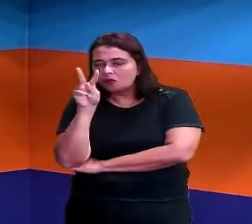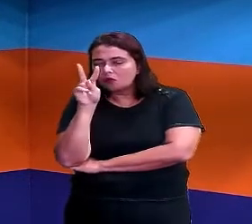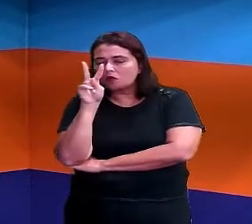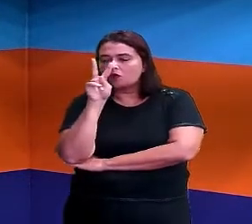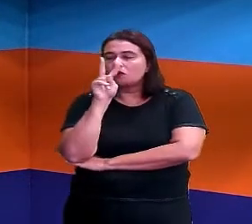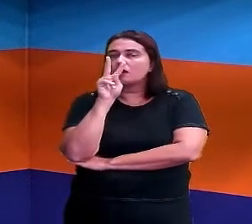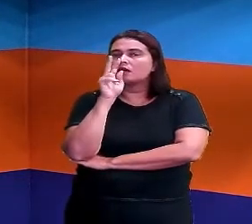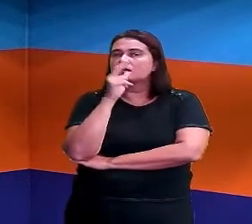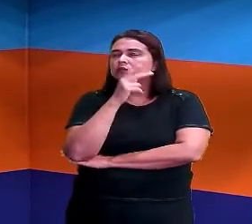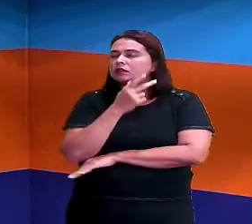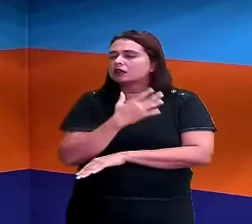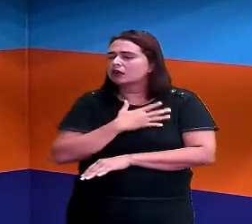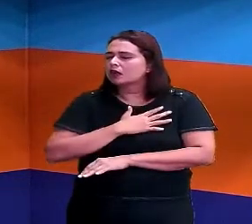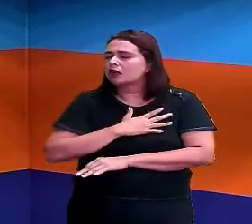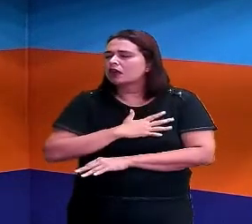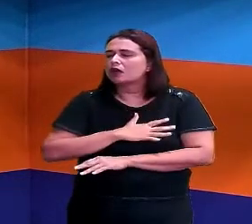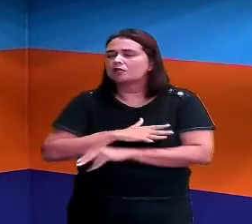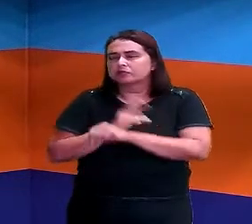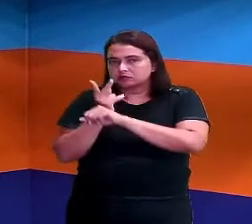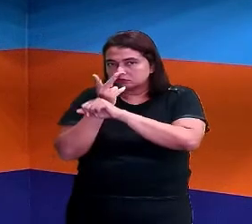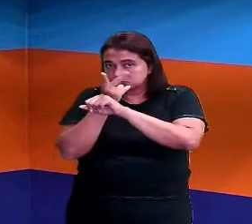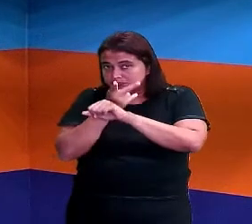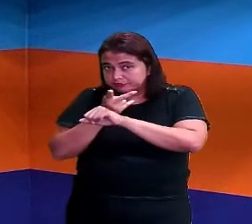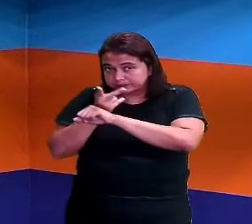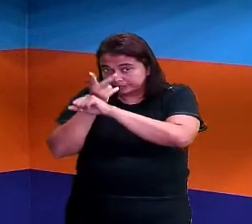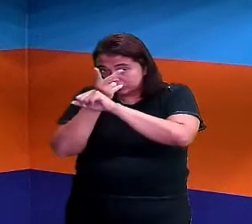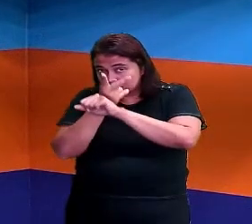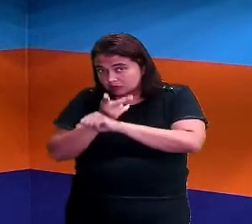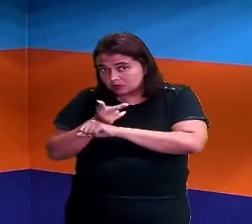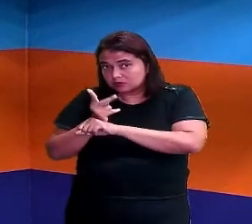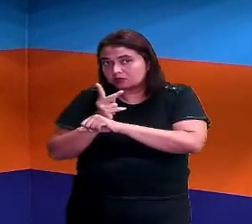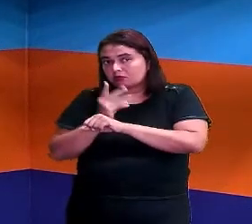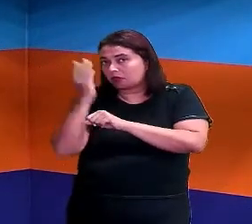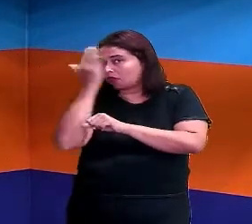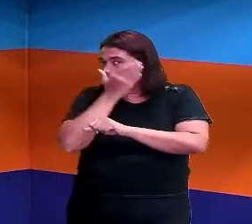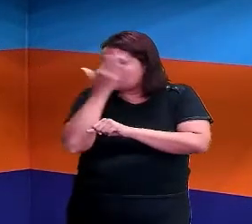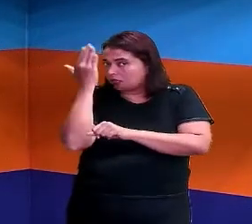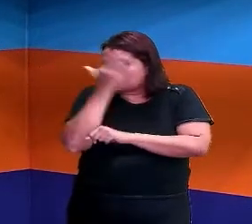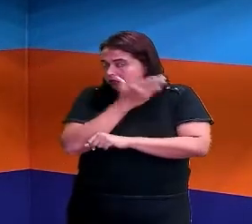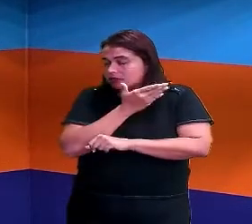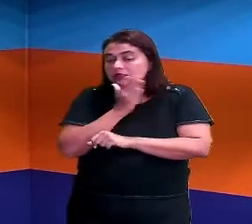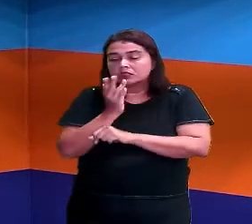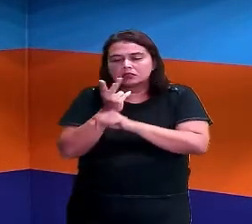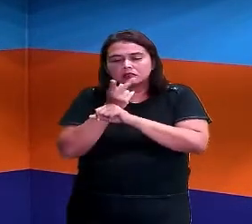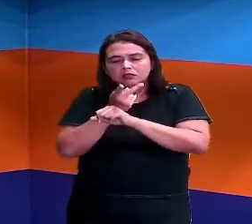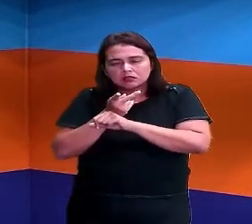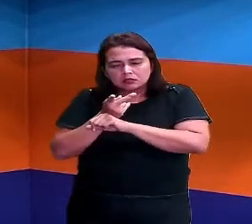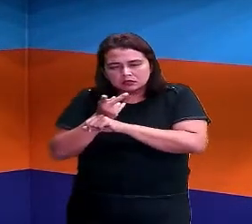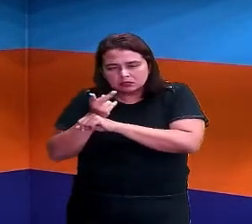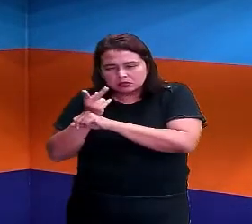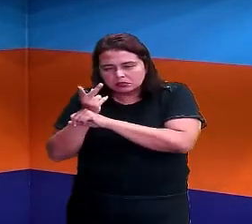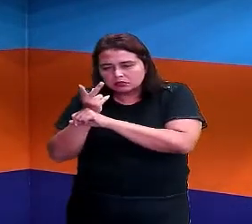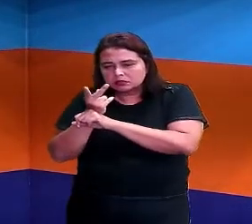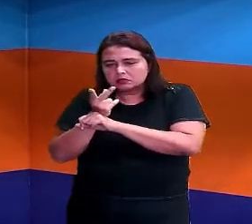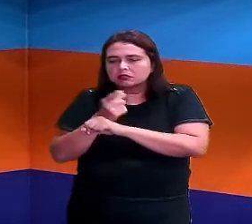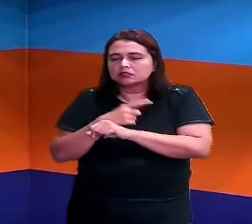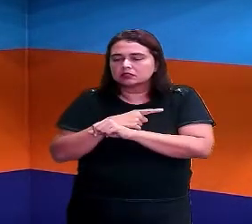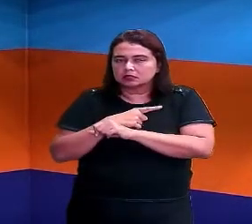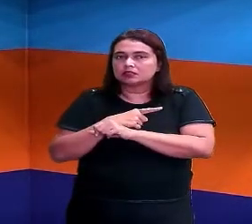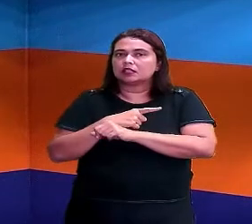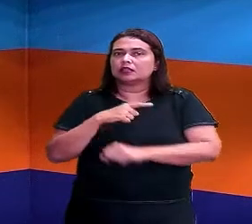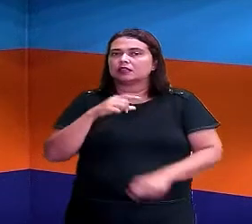com calma, tá certo? Pra que não passe batido a palavra. Então, aqui, ó, a gente é olhando, analisando, tem.